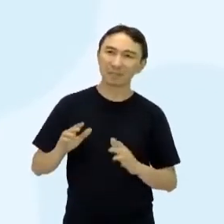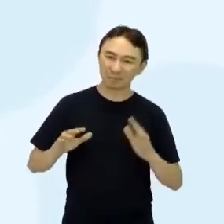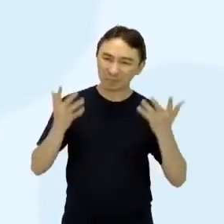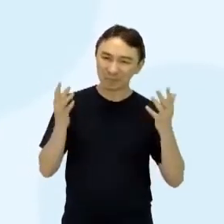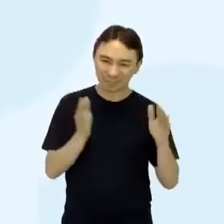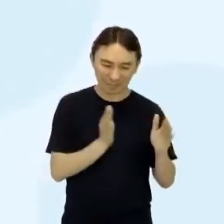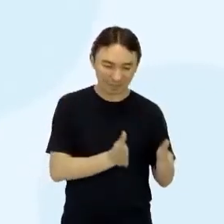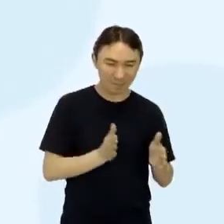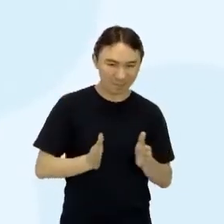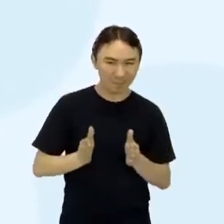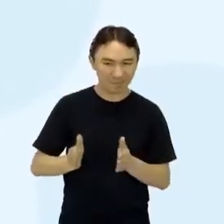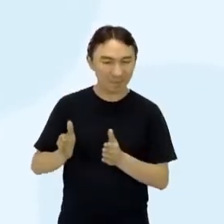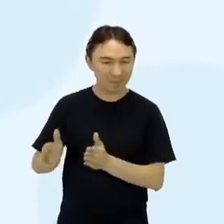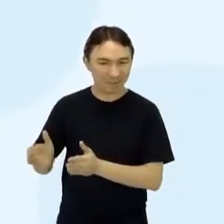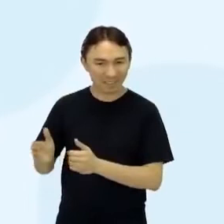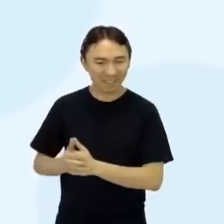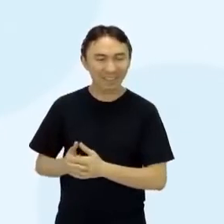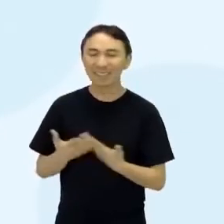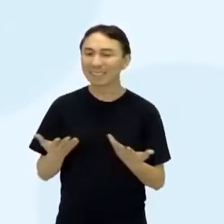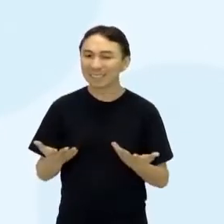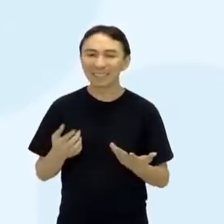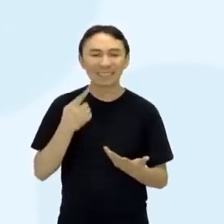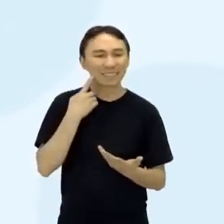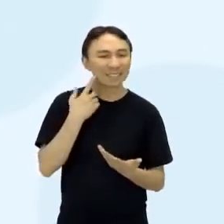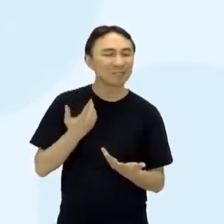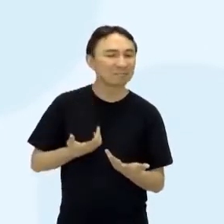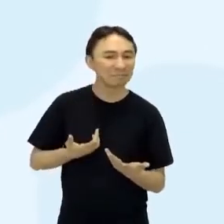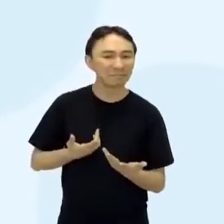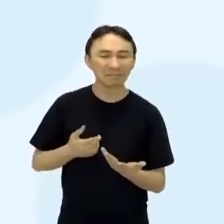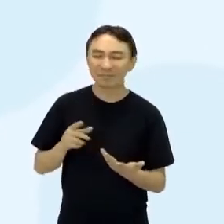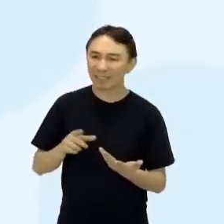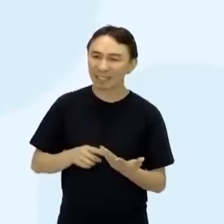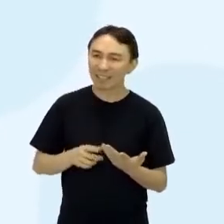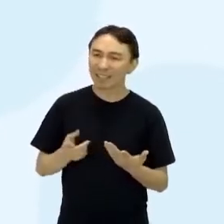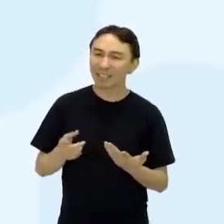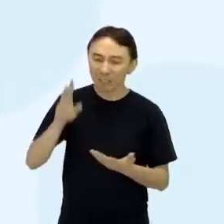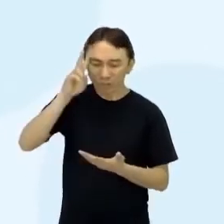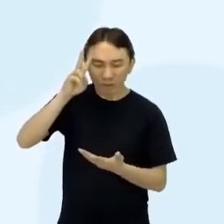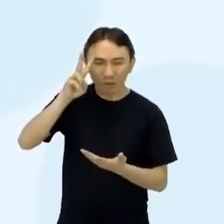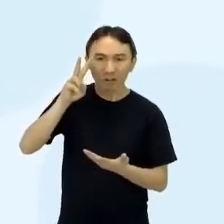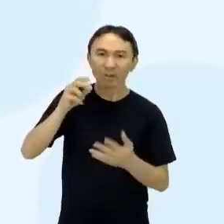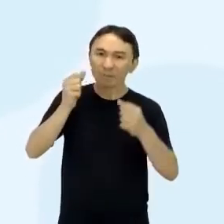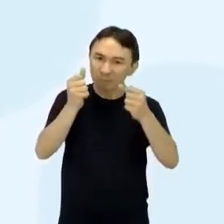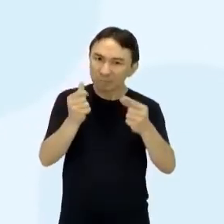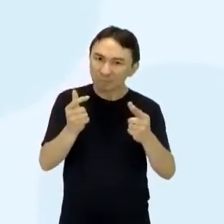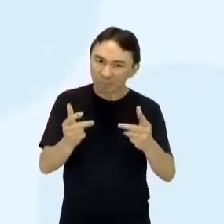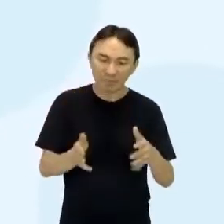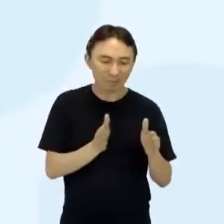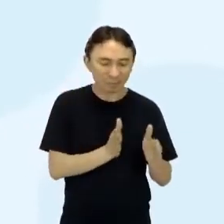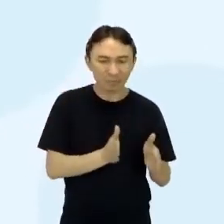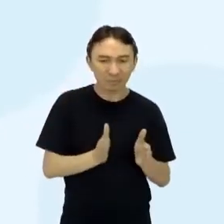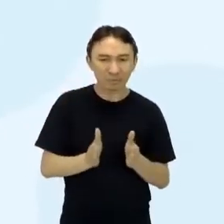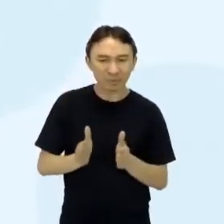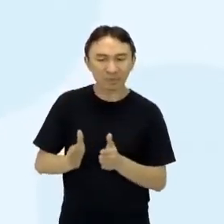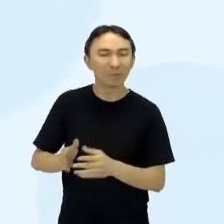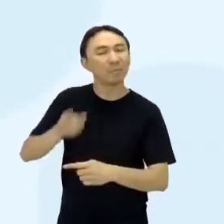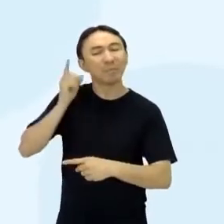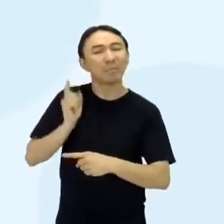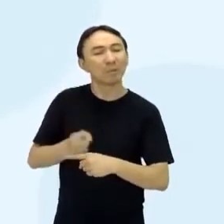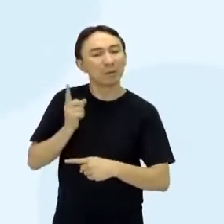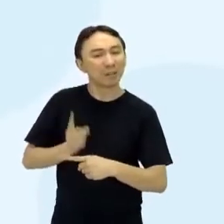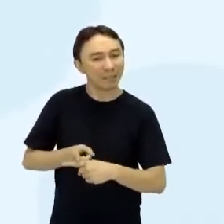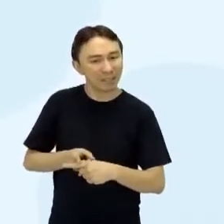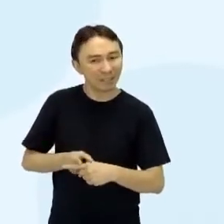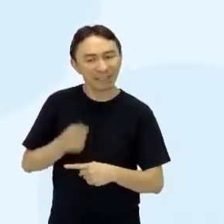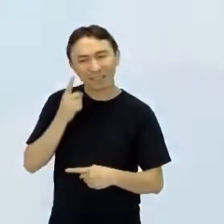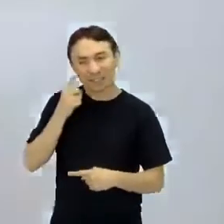eventos. Qual o motivo que ele escolheu, por qual motivo ele escolheu contar a história desta maneira? Então, vocês vão colocar aí, por que que ele